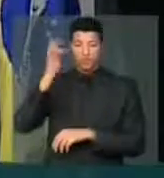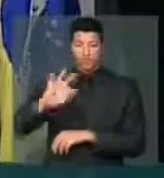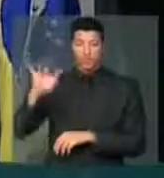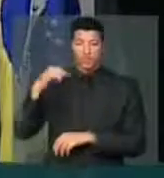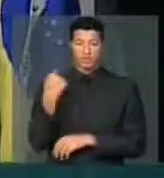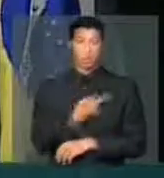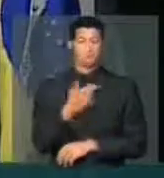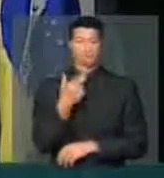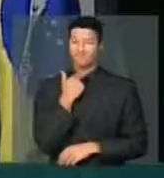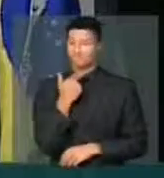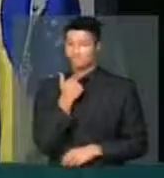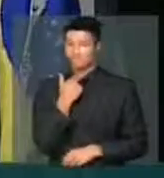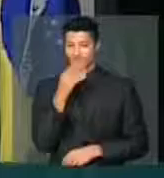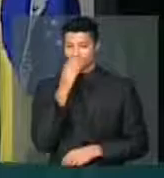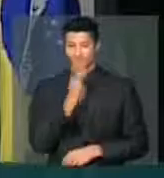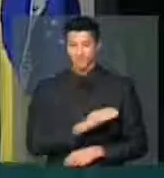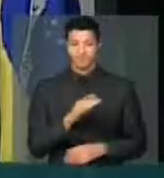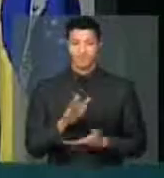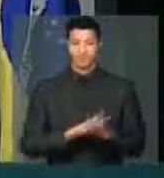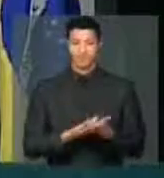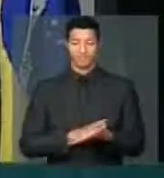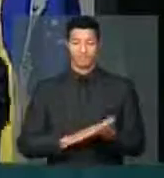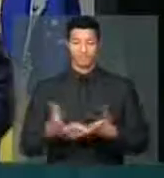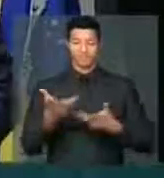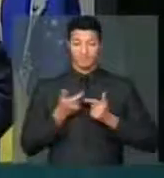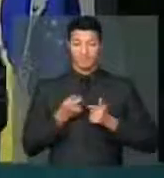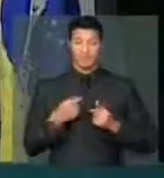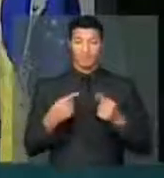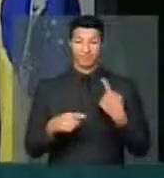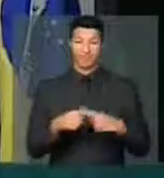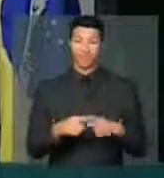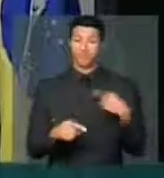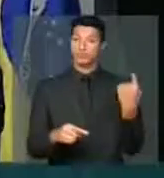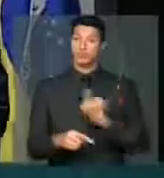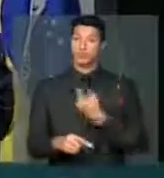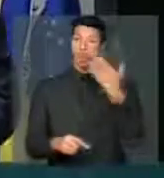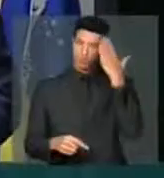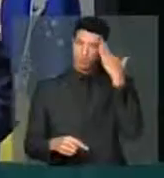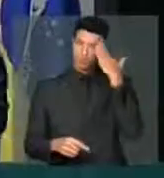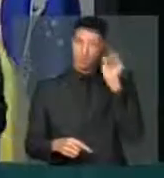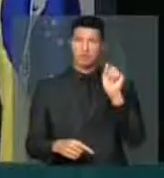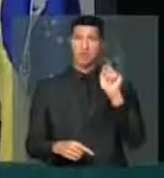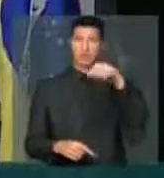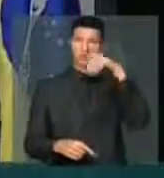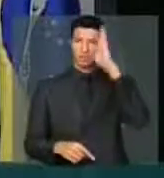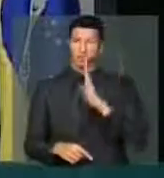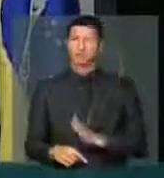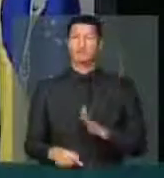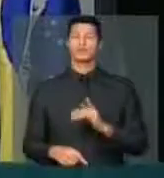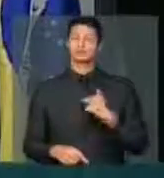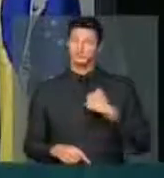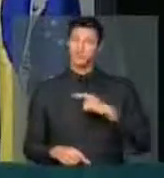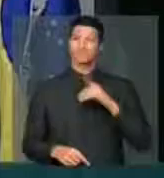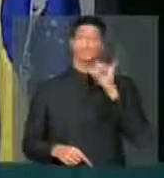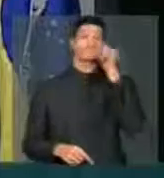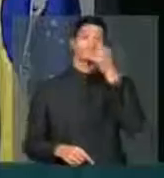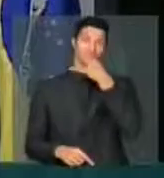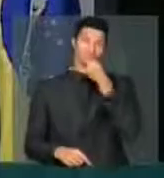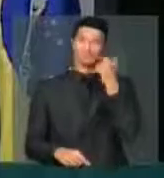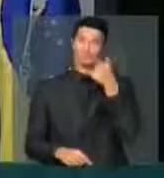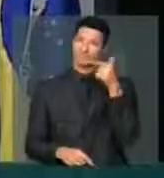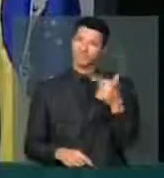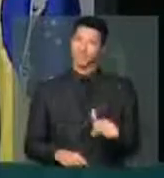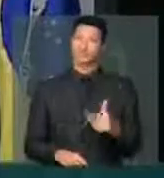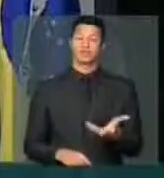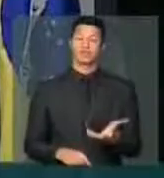e que nós não podemos negar a recebê-lo, porque nós sabemos que no Brasil, infelizmente, não